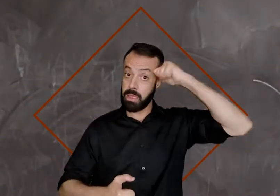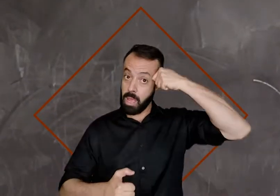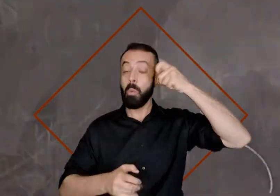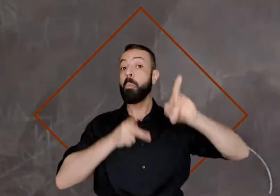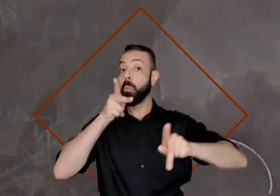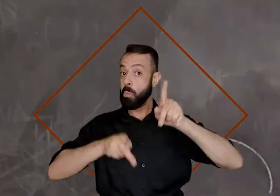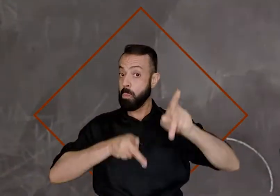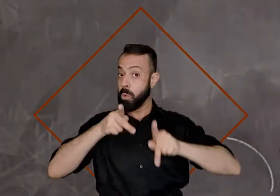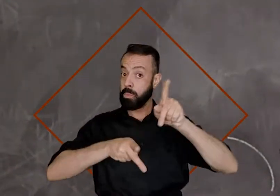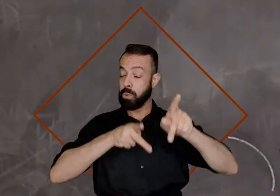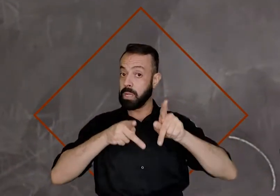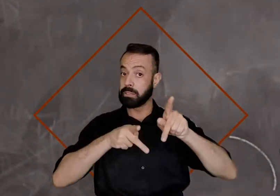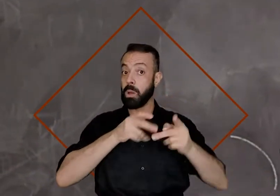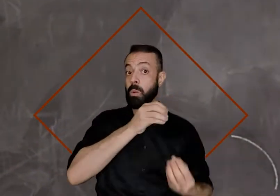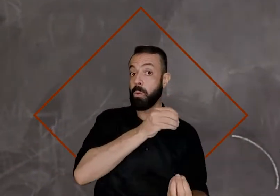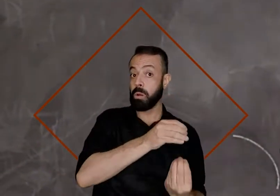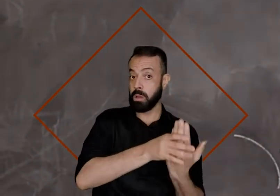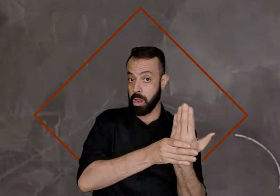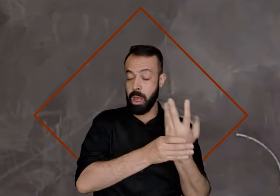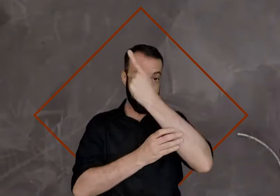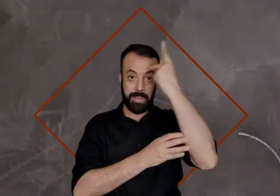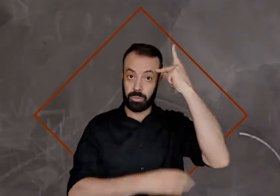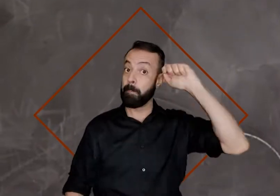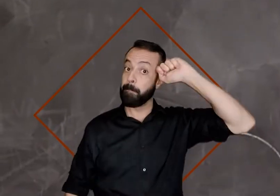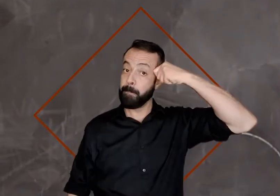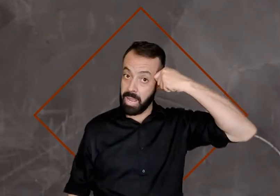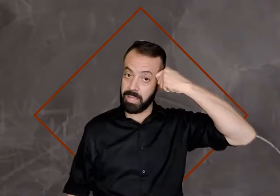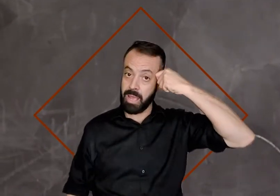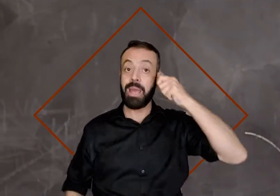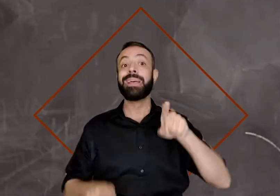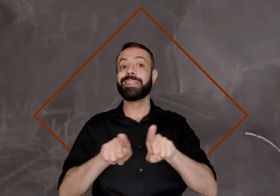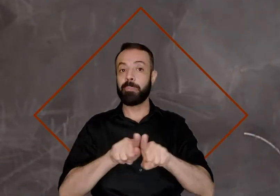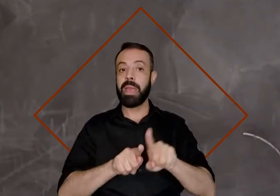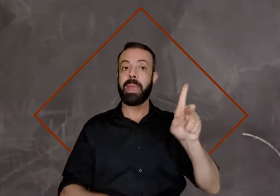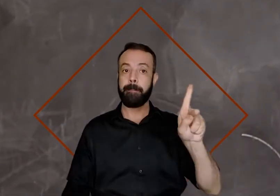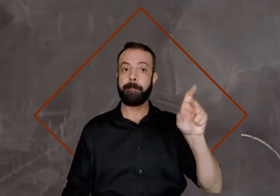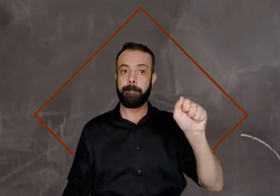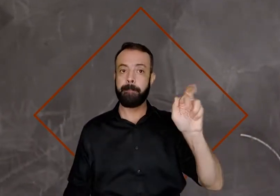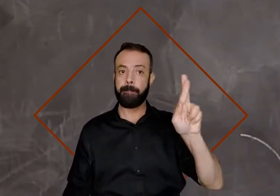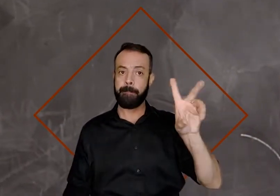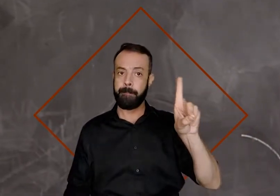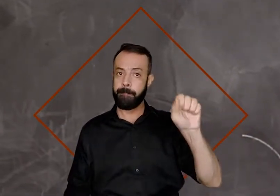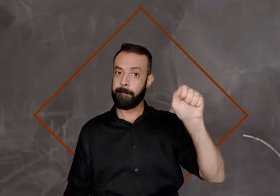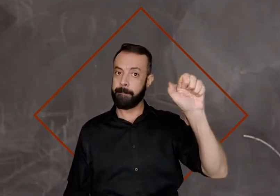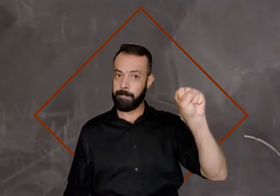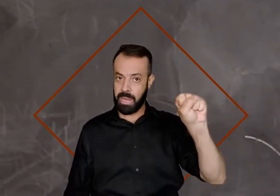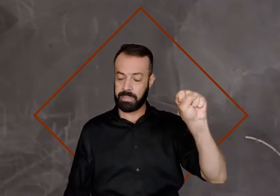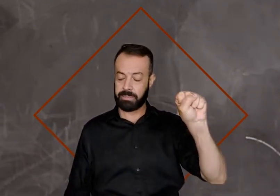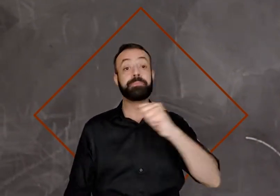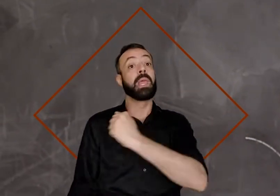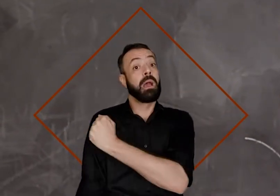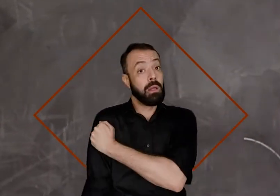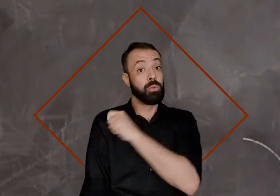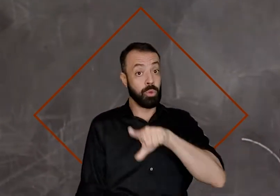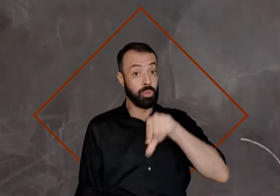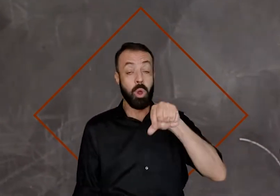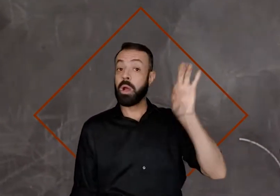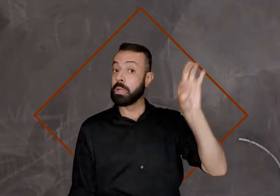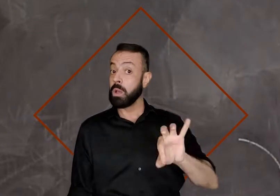pardas. Estudantes que optam pelo sistema de cotas na Unifesp devem realizar a